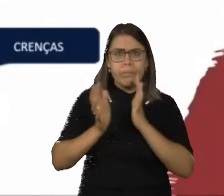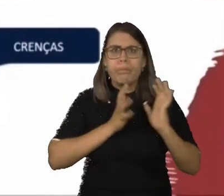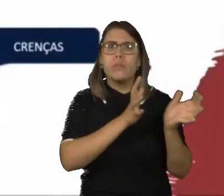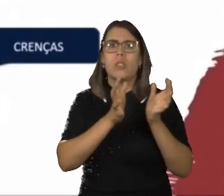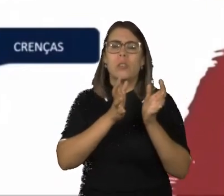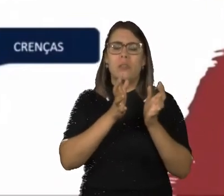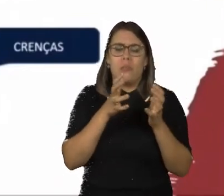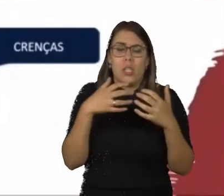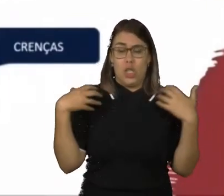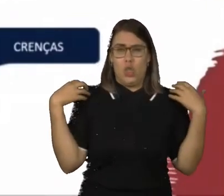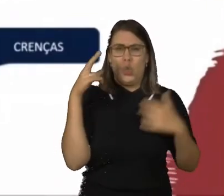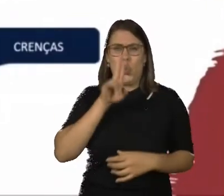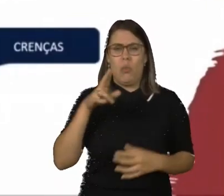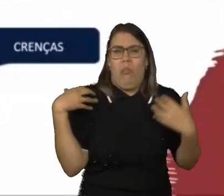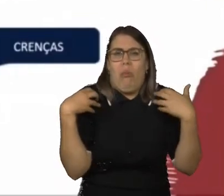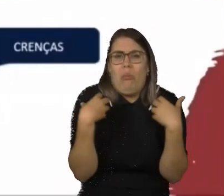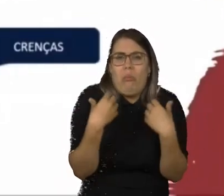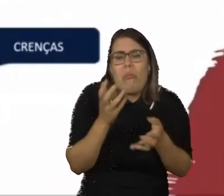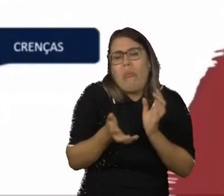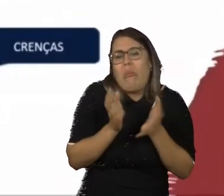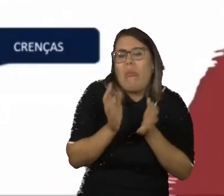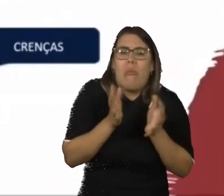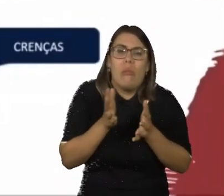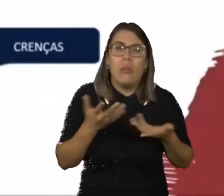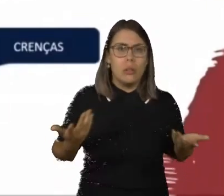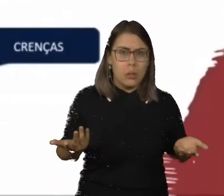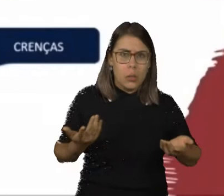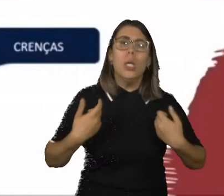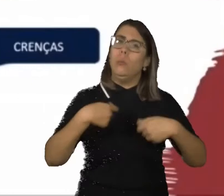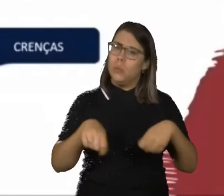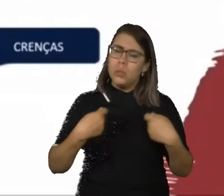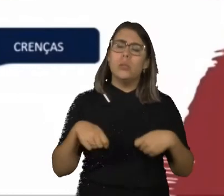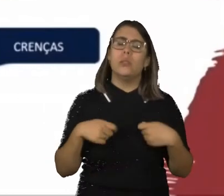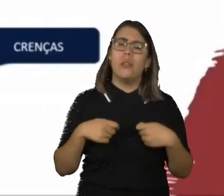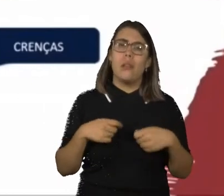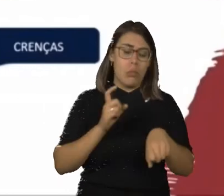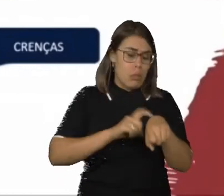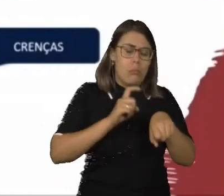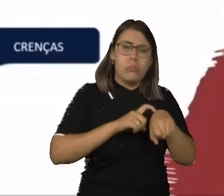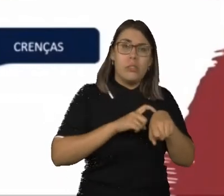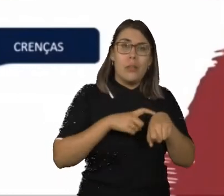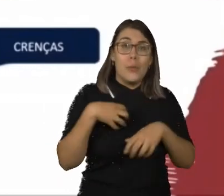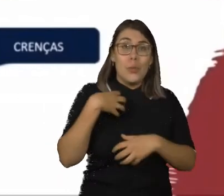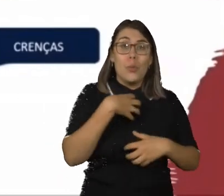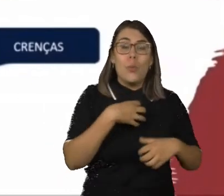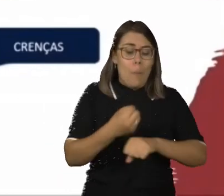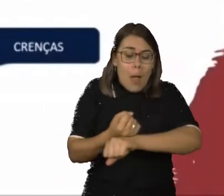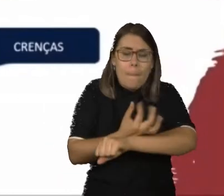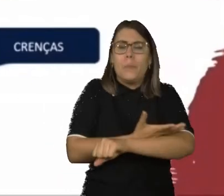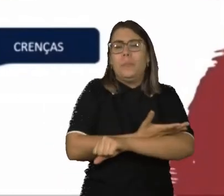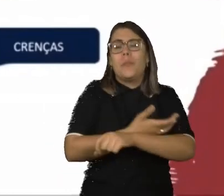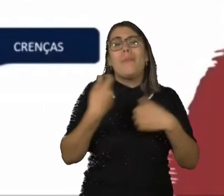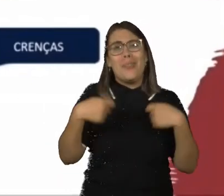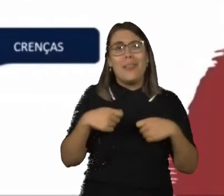curva as costas, ela tem uma protusão, vai pra frente. E ao mesmo tempo, ela também cria um estado emocional. E isso vai se tornando